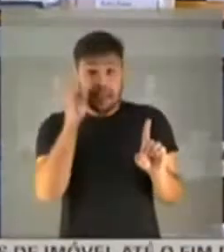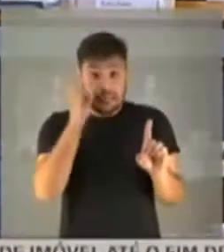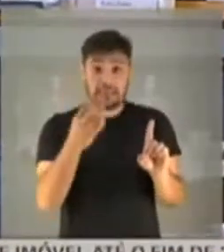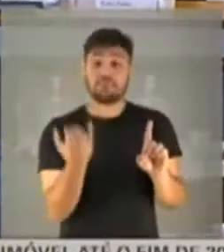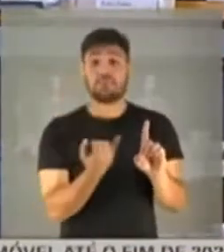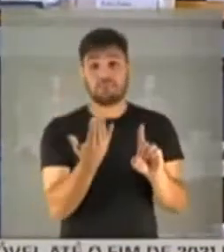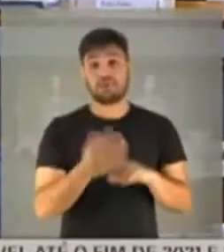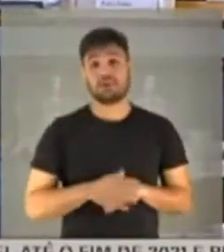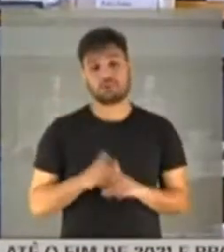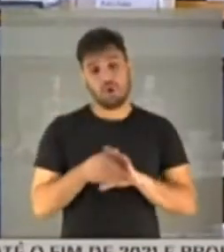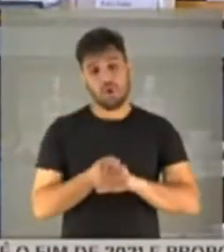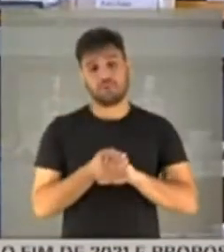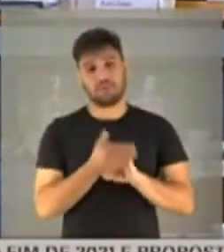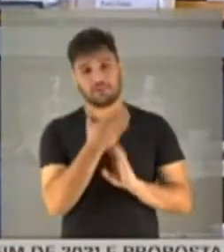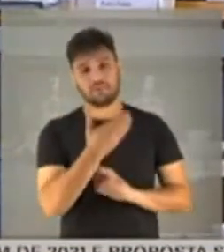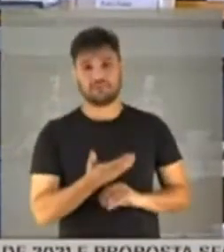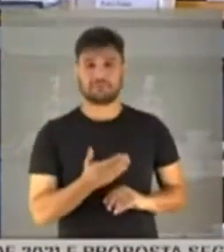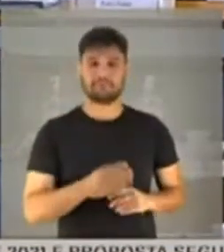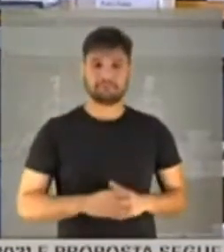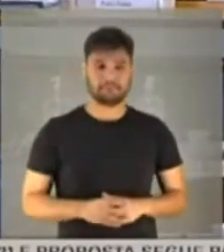Mas eu cumprimento a sua excelência, presidente.